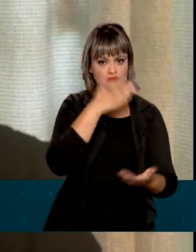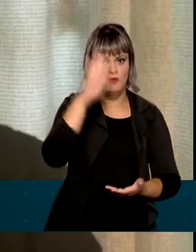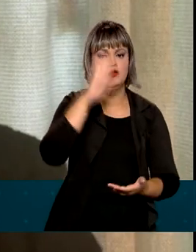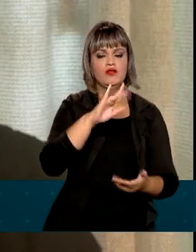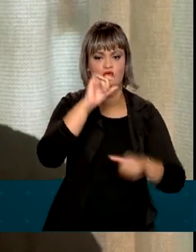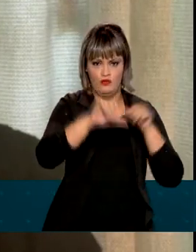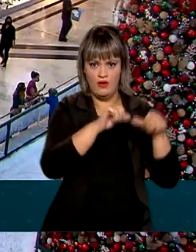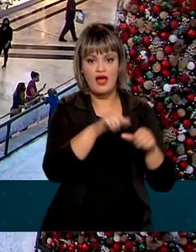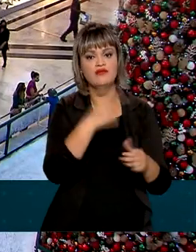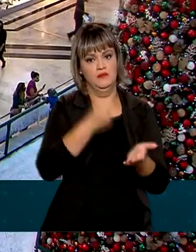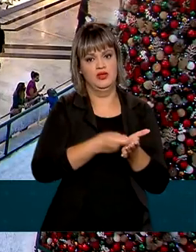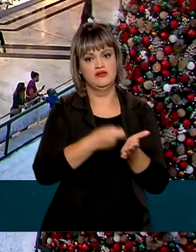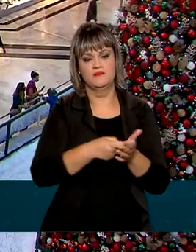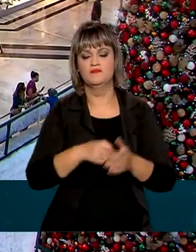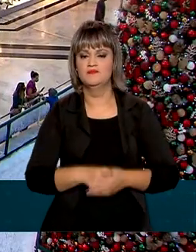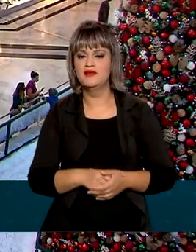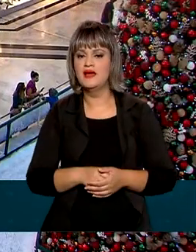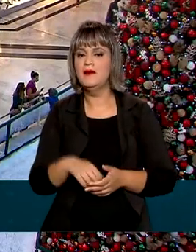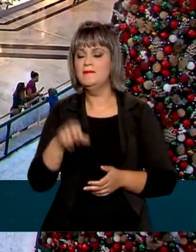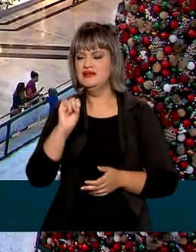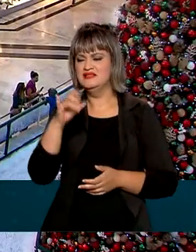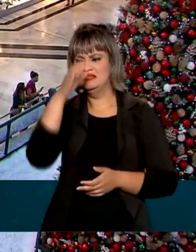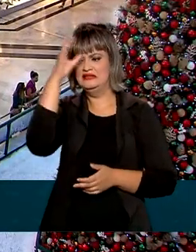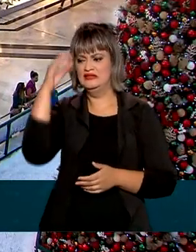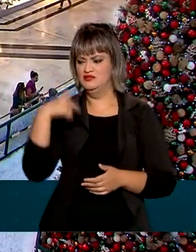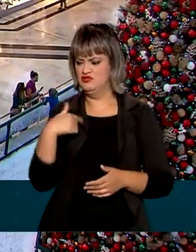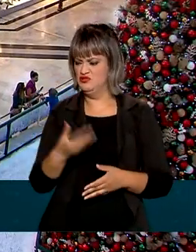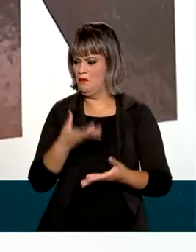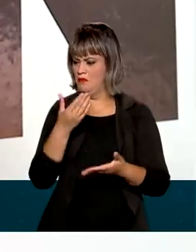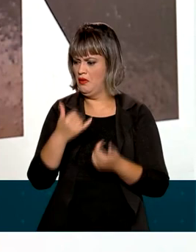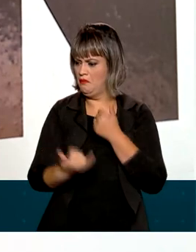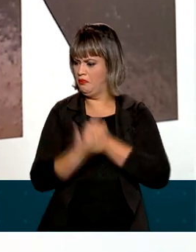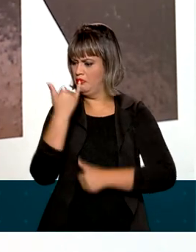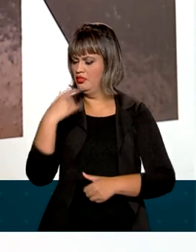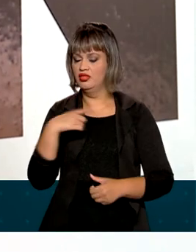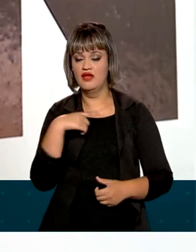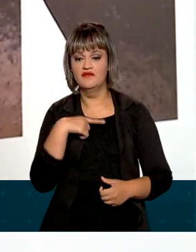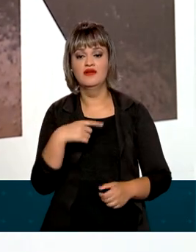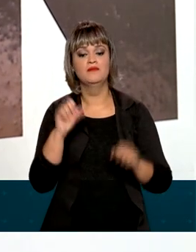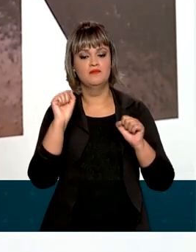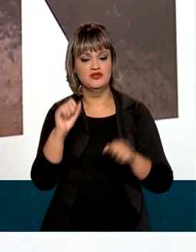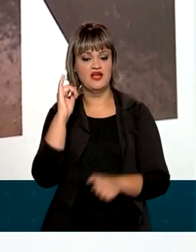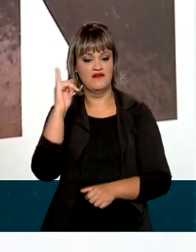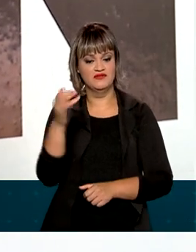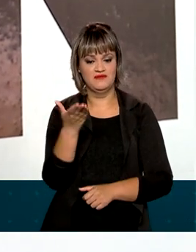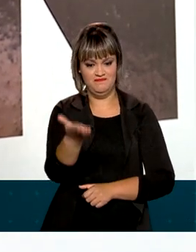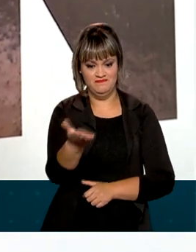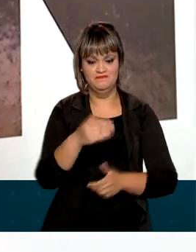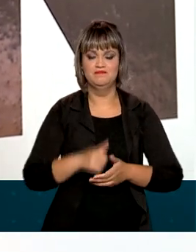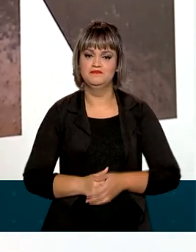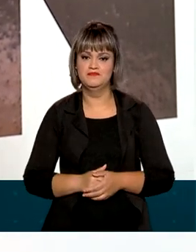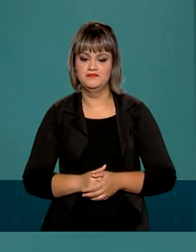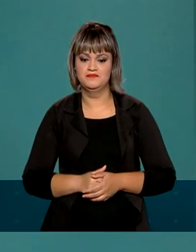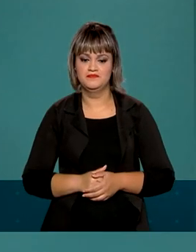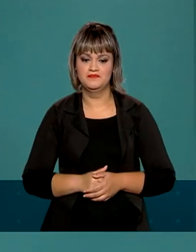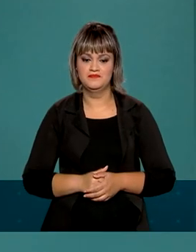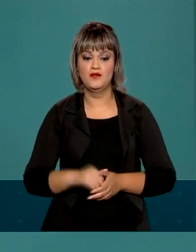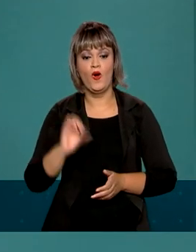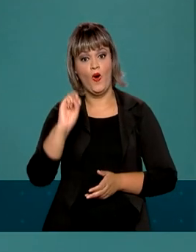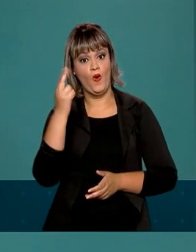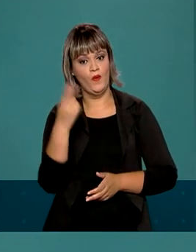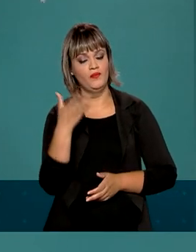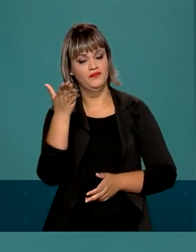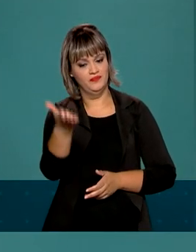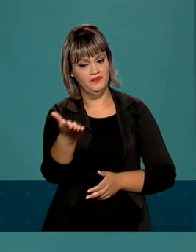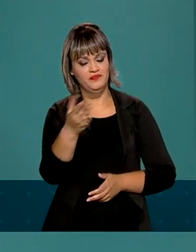ela passa a ser obrigatória. Mas se o consumidor se sentir prejudicado, é possível recorrer aos PROCONs estaduais ou